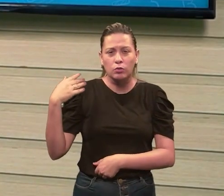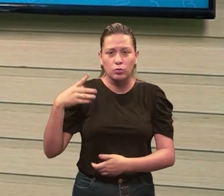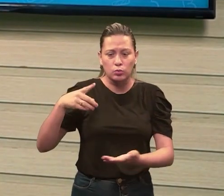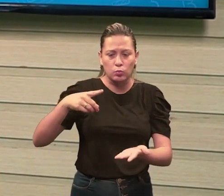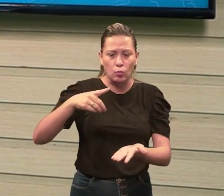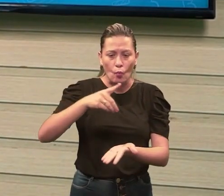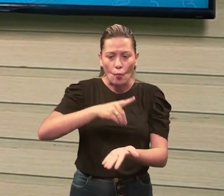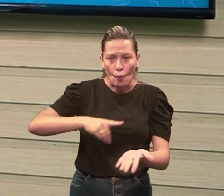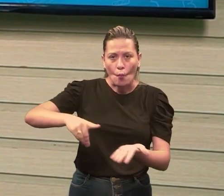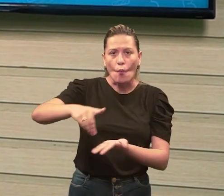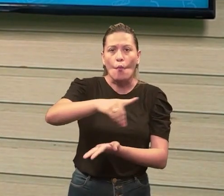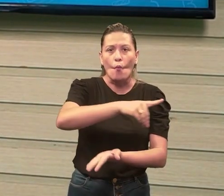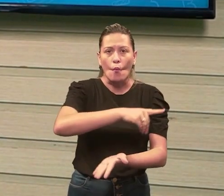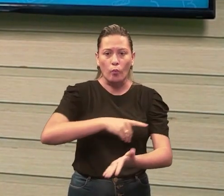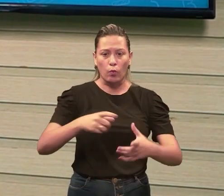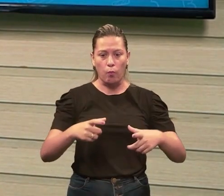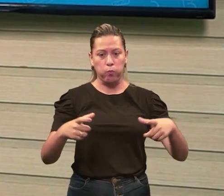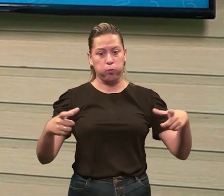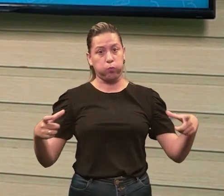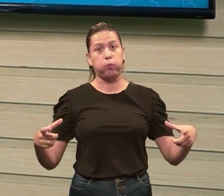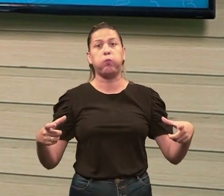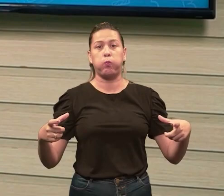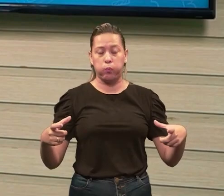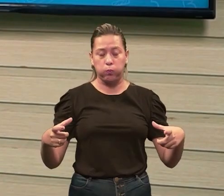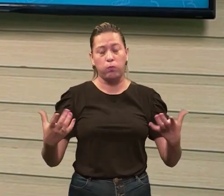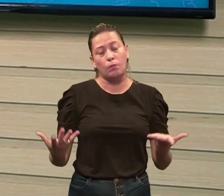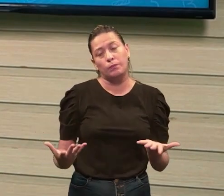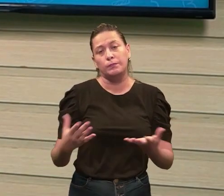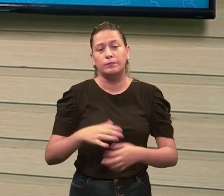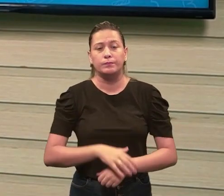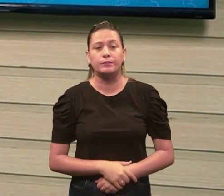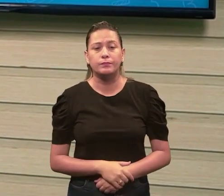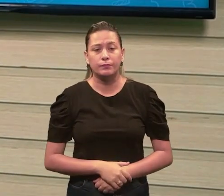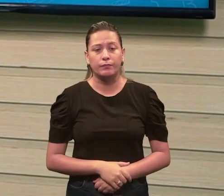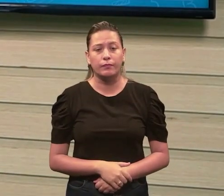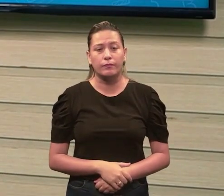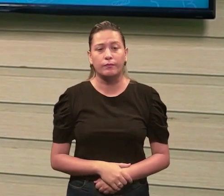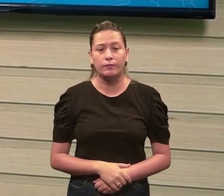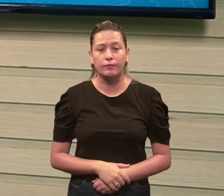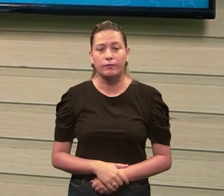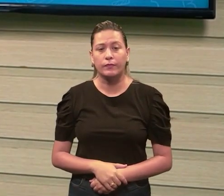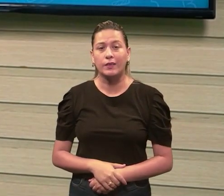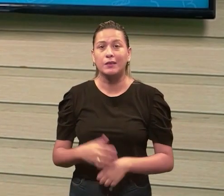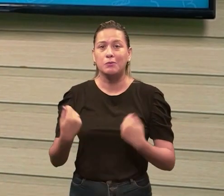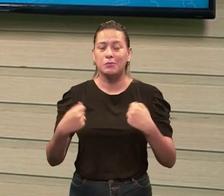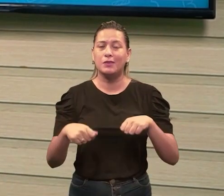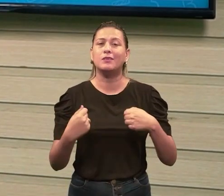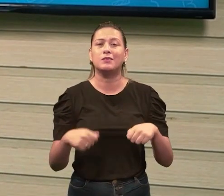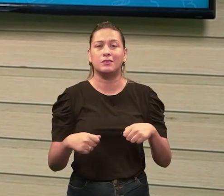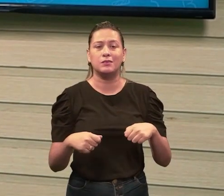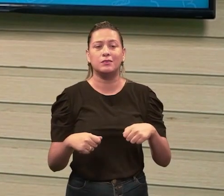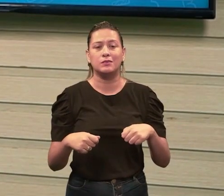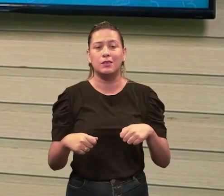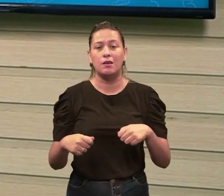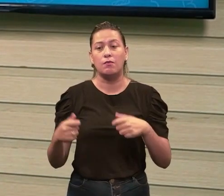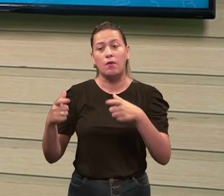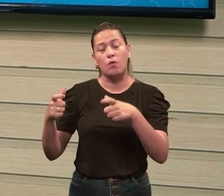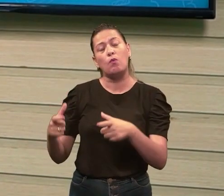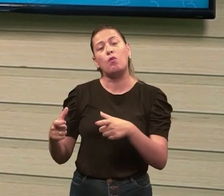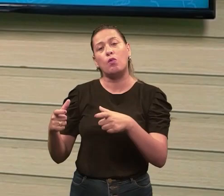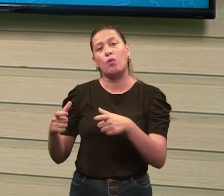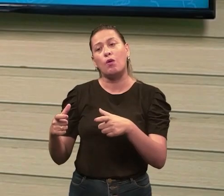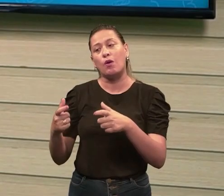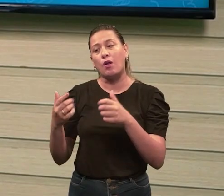cassetes, onde se precisava, teoricamente, de um maior espaço, né? Para registrar essas